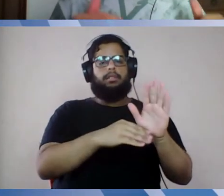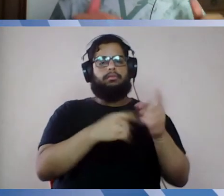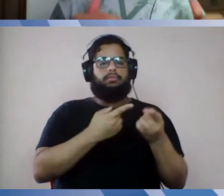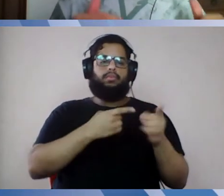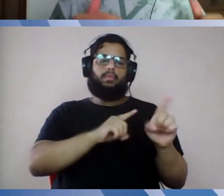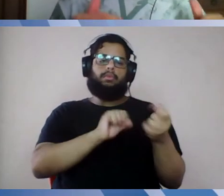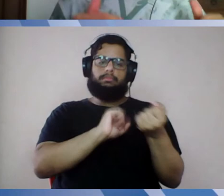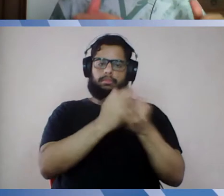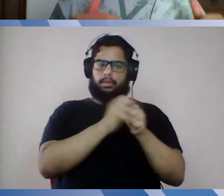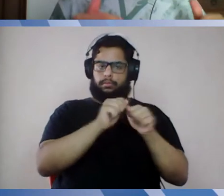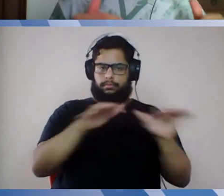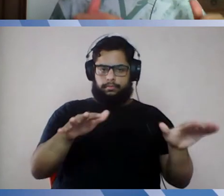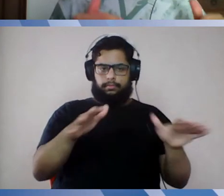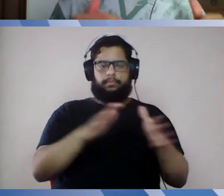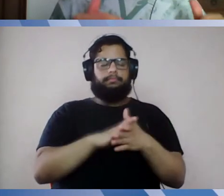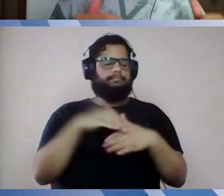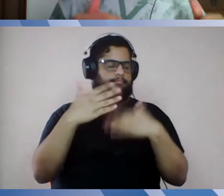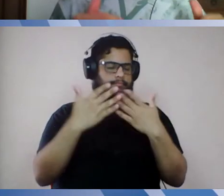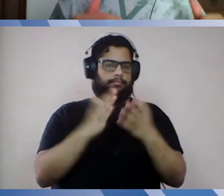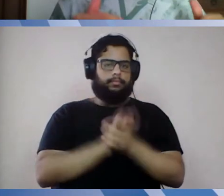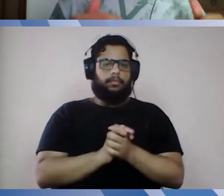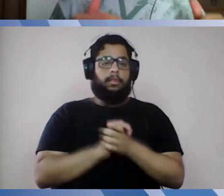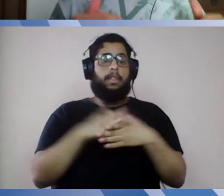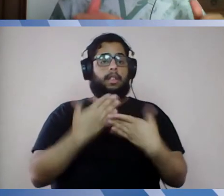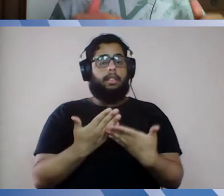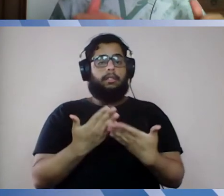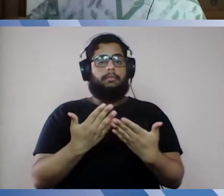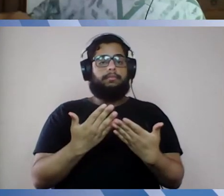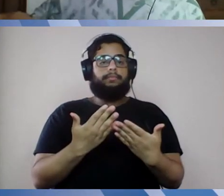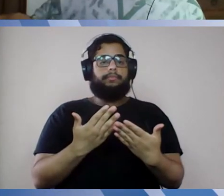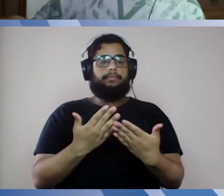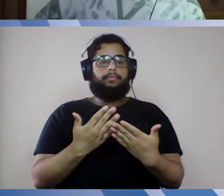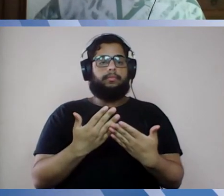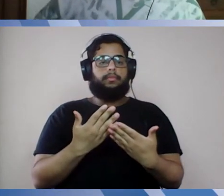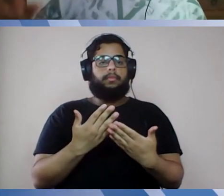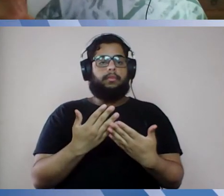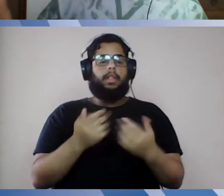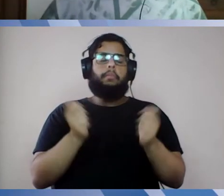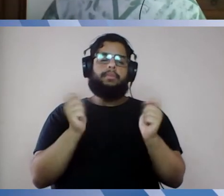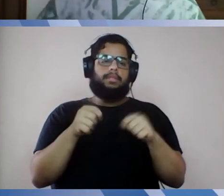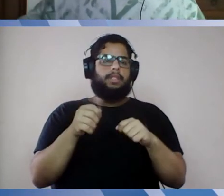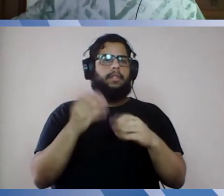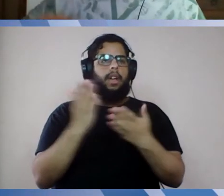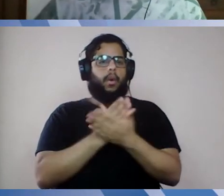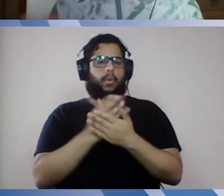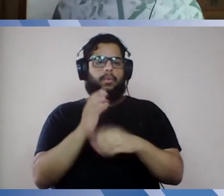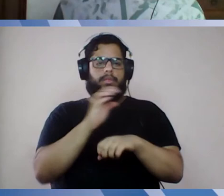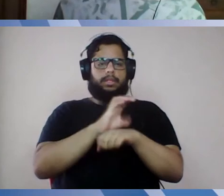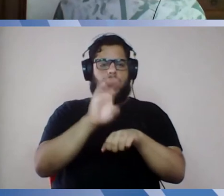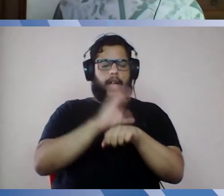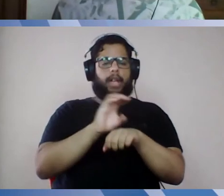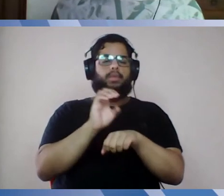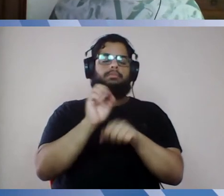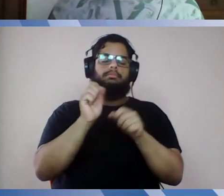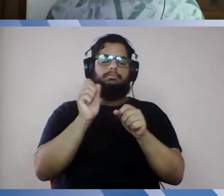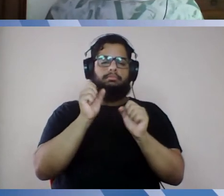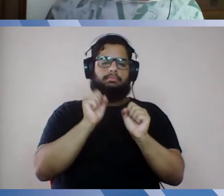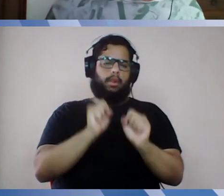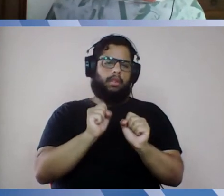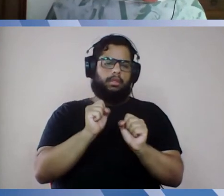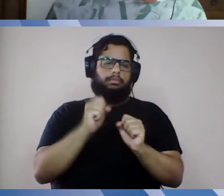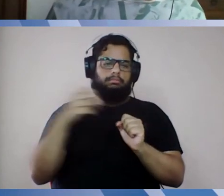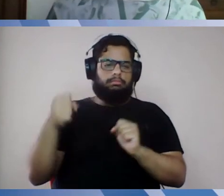à pandemia, etc. Bom, então, para fazer isso, dá para encaixar estágios curriculares? Ótimo, então, vamos encaixar os estágios curriculares,